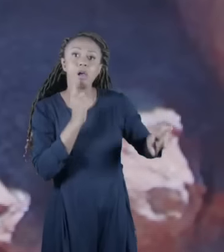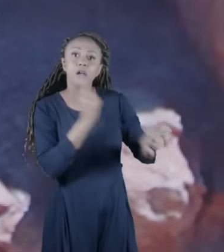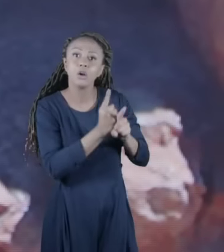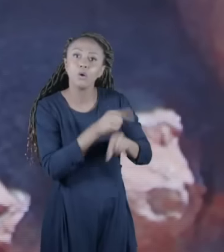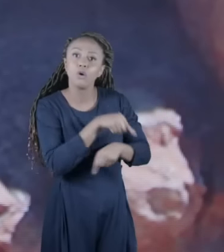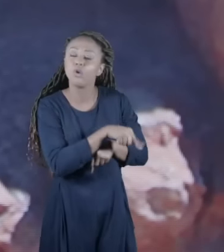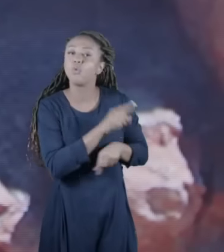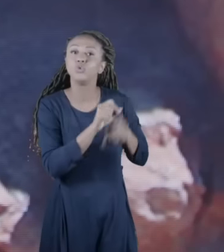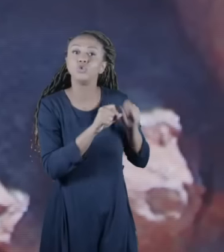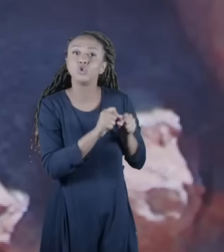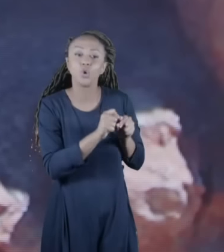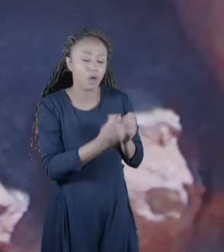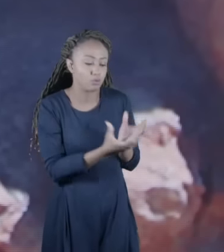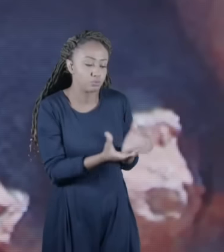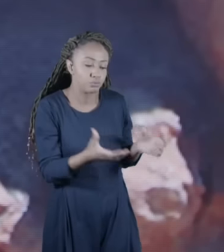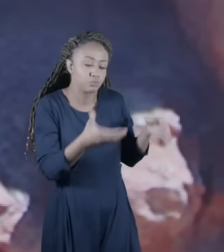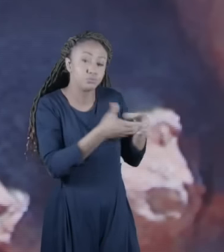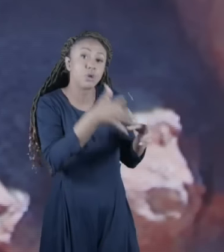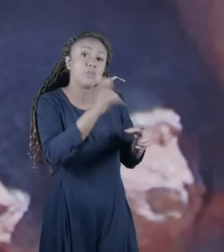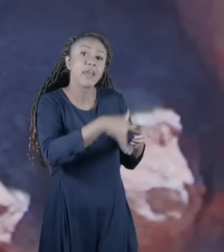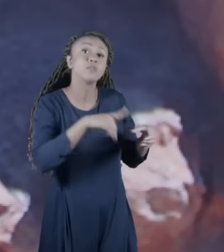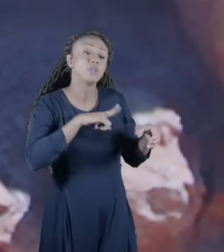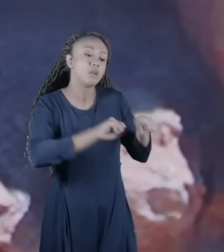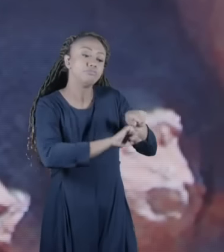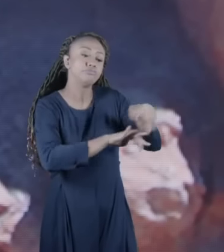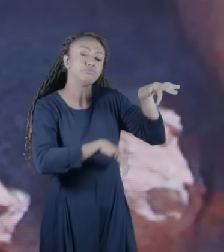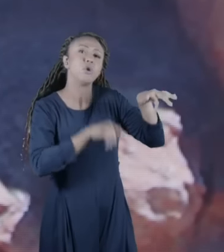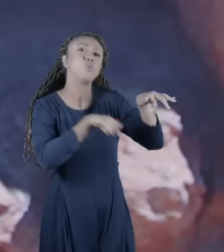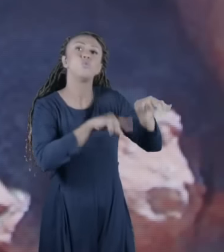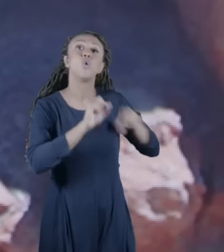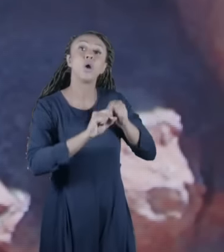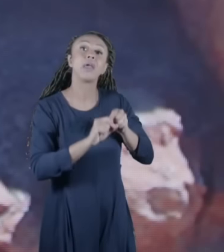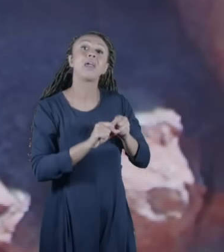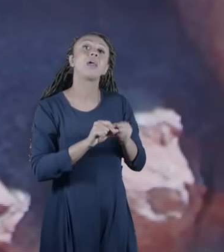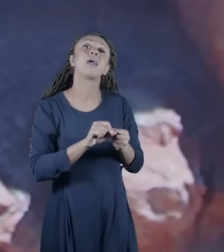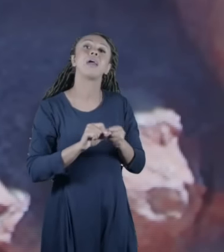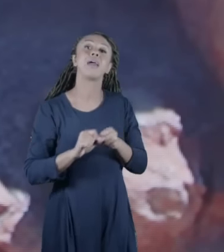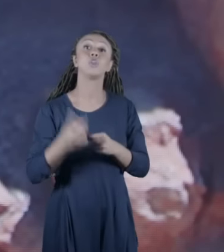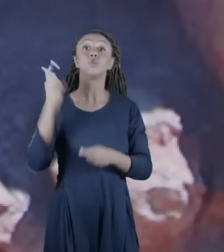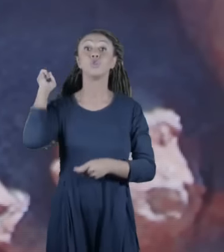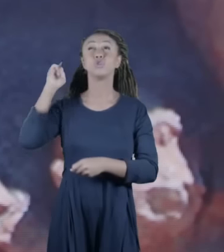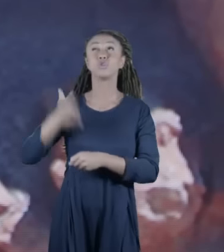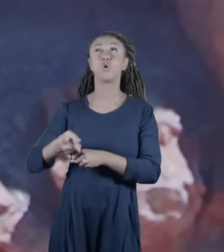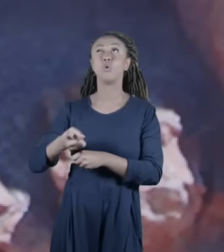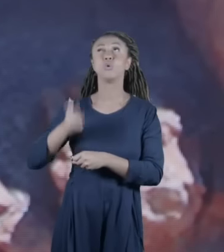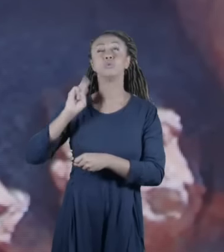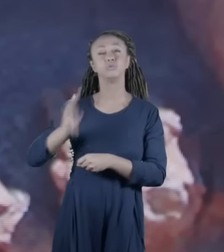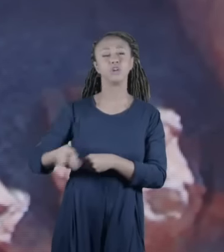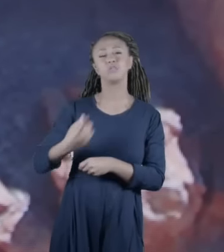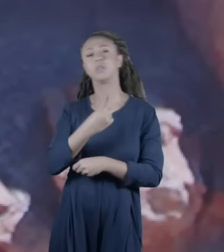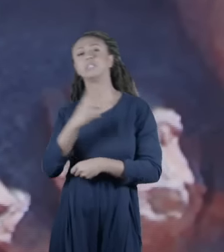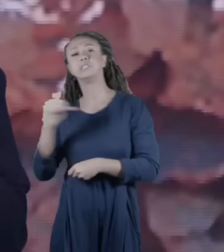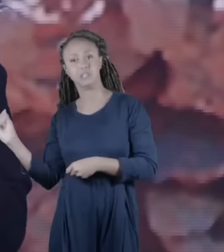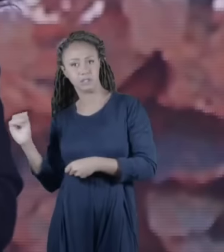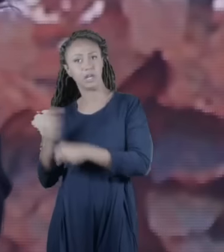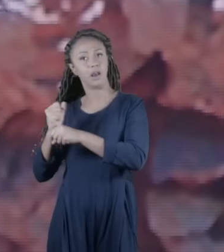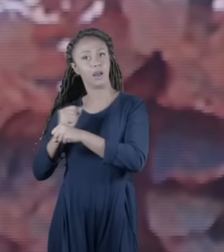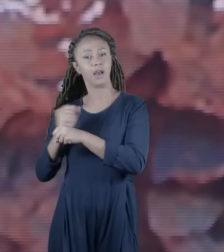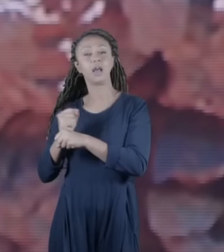esses pergaminhos são uma cópia da bíblia de dois mil anos atrás dois mil dois mil e cem anos atrás